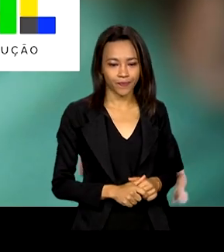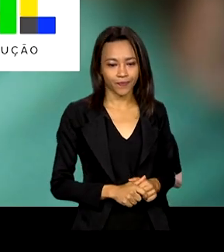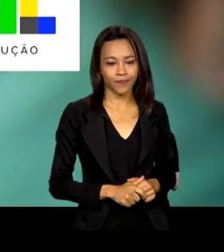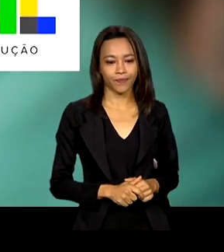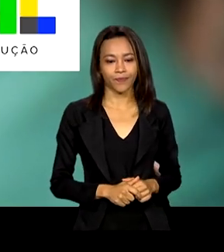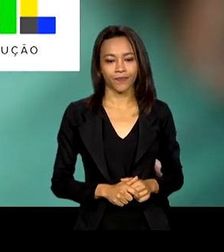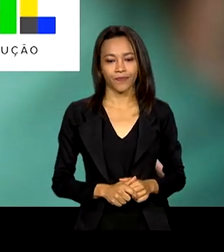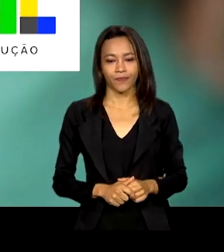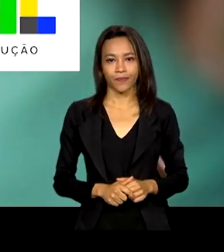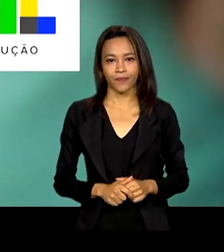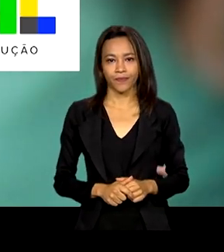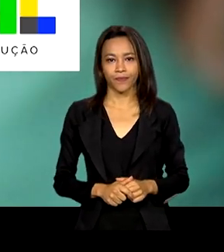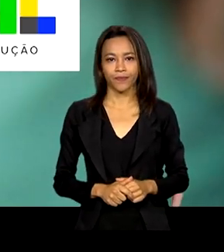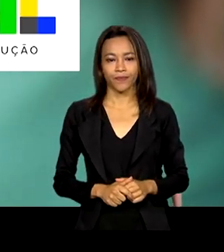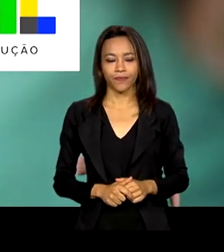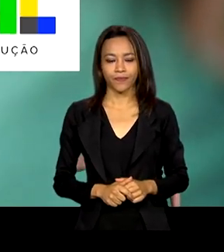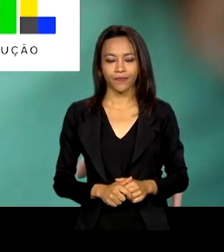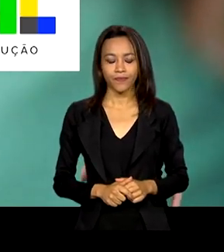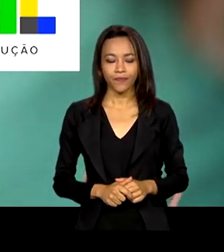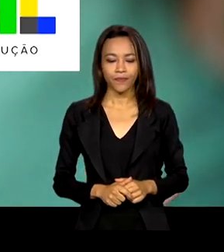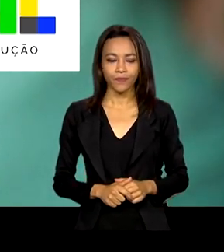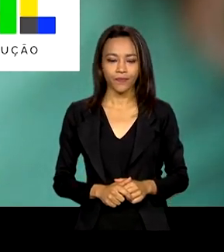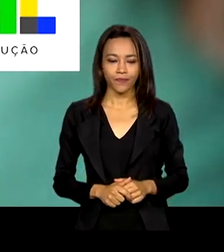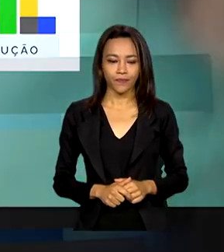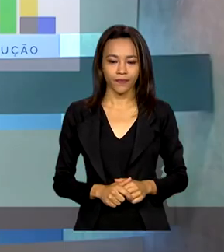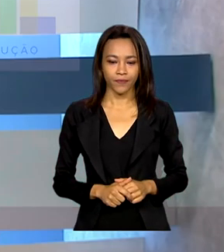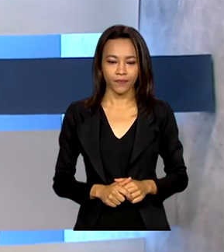Brasil. União e Reconstrução. Governo Federal.